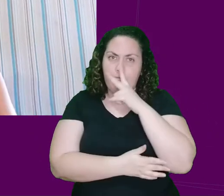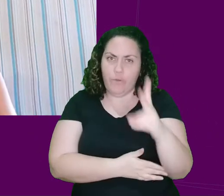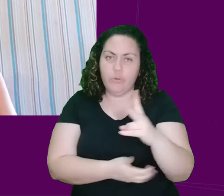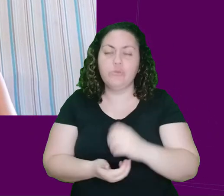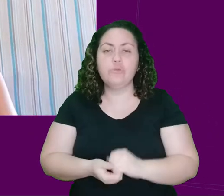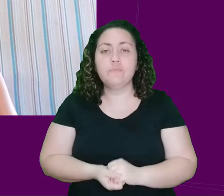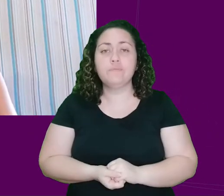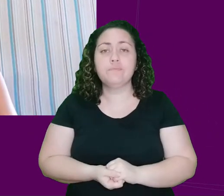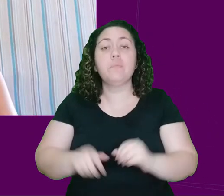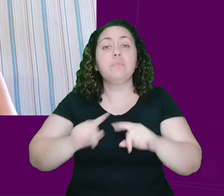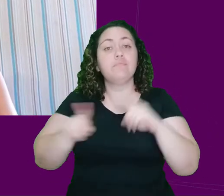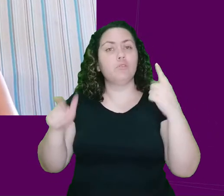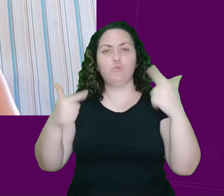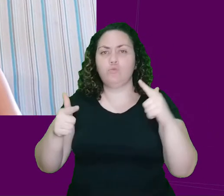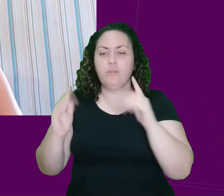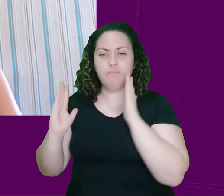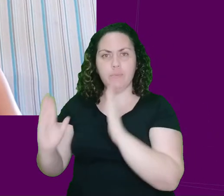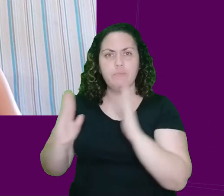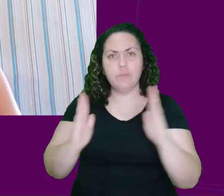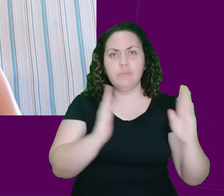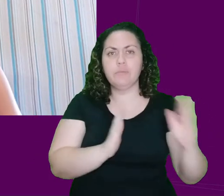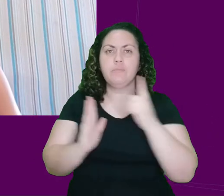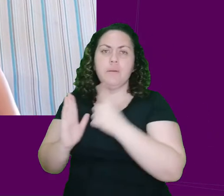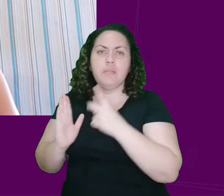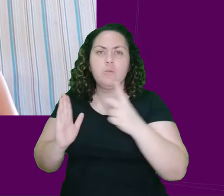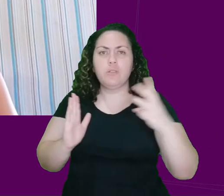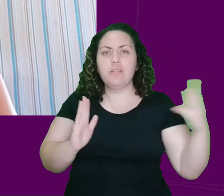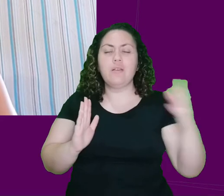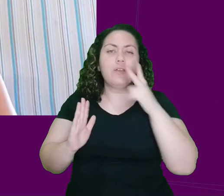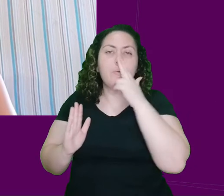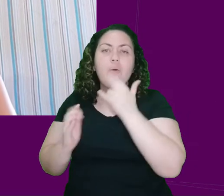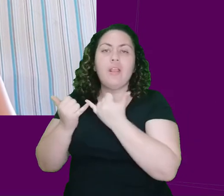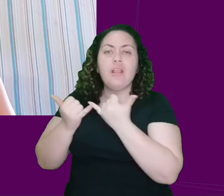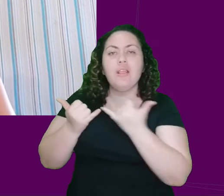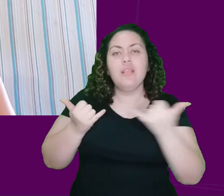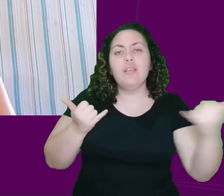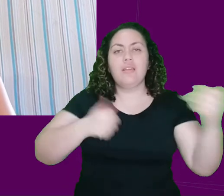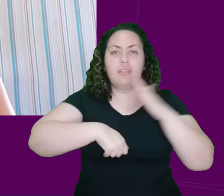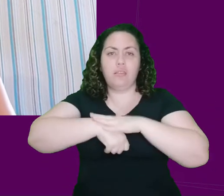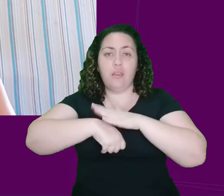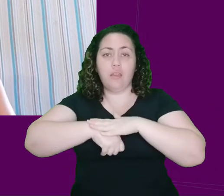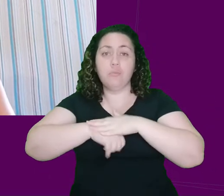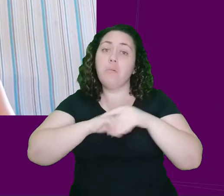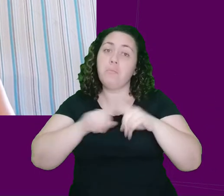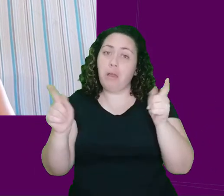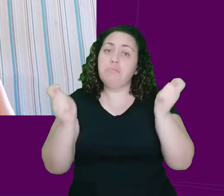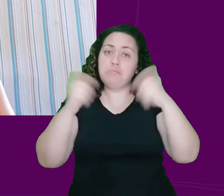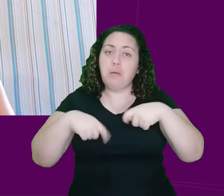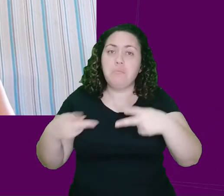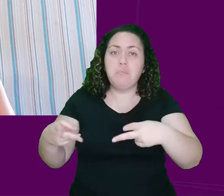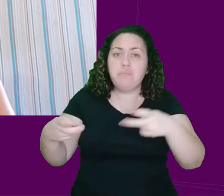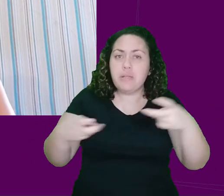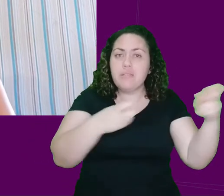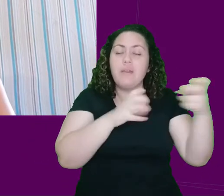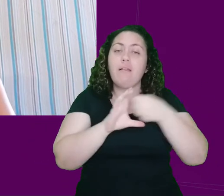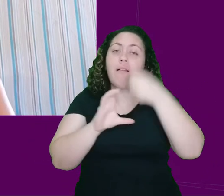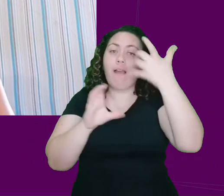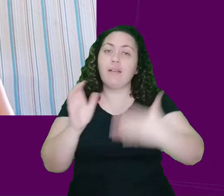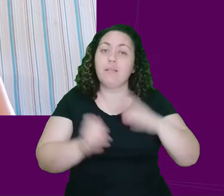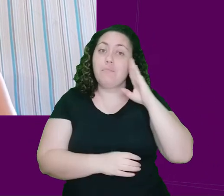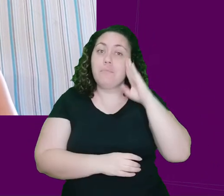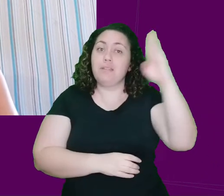Mas, apesar de não haver essa ordem cronológica bem definida, existem alguns aspectos que a gente pode destacar, que são